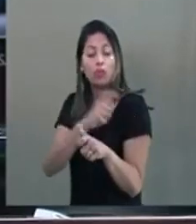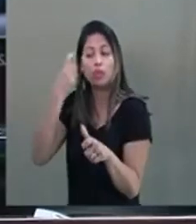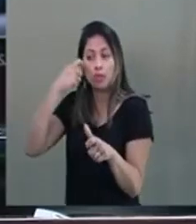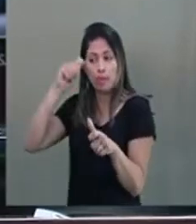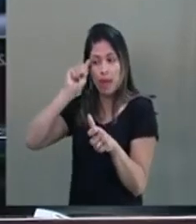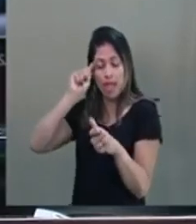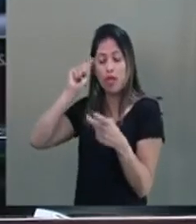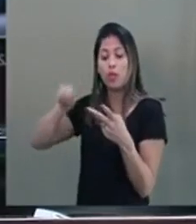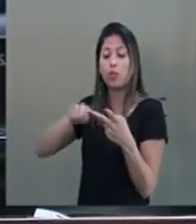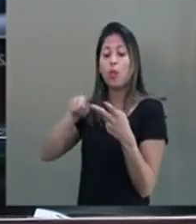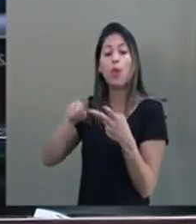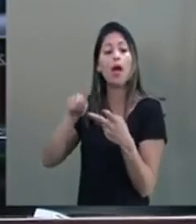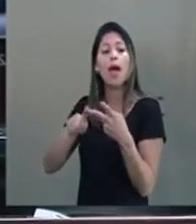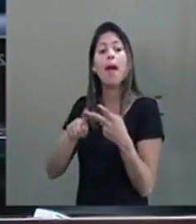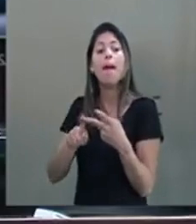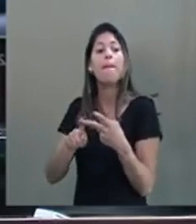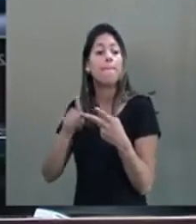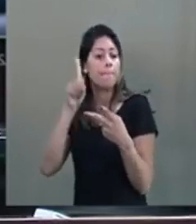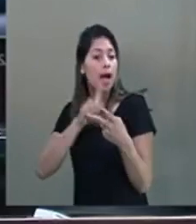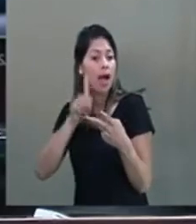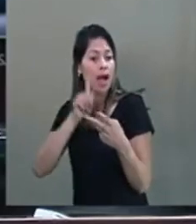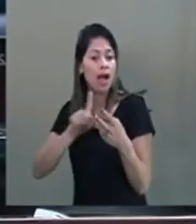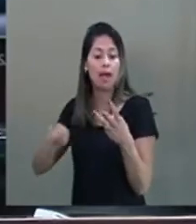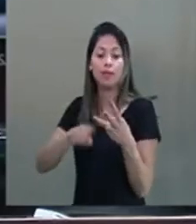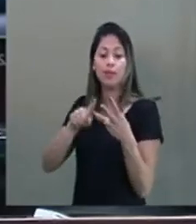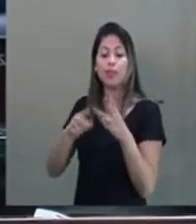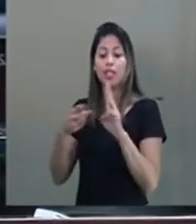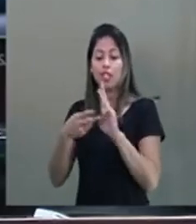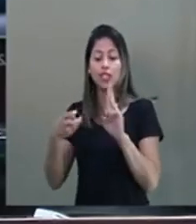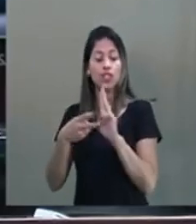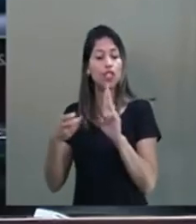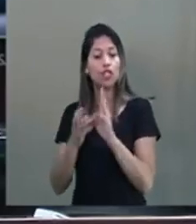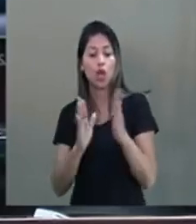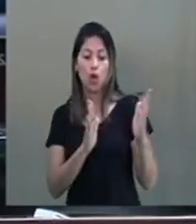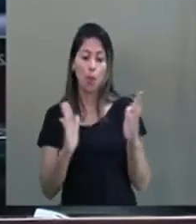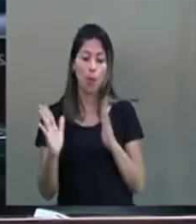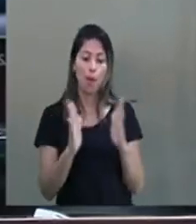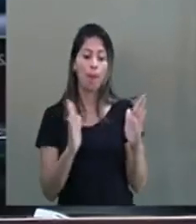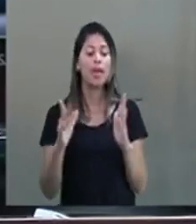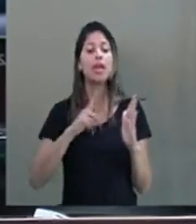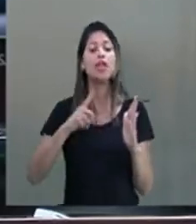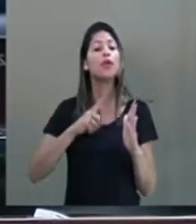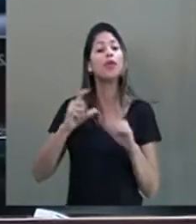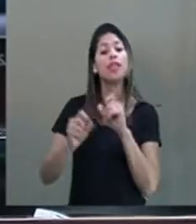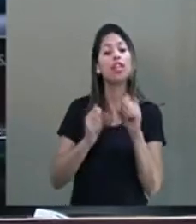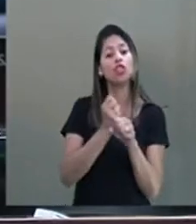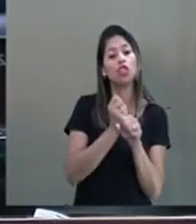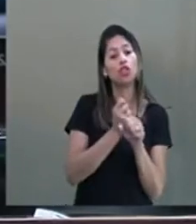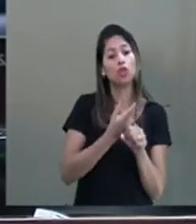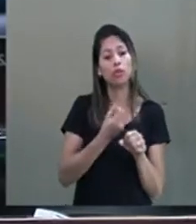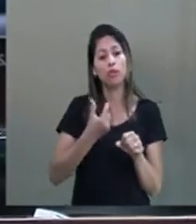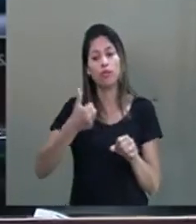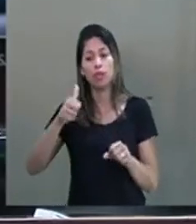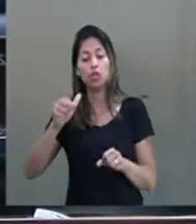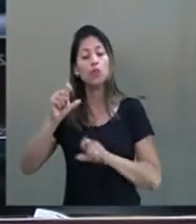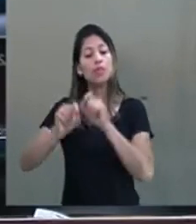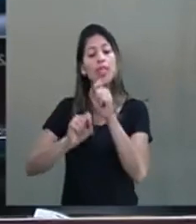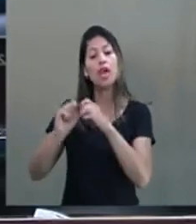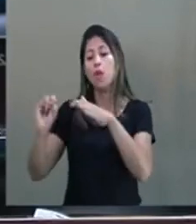entre 2010 e 2019. No ano de 2021, o Instituto INSPER declarou,